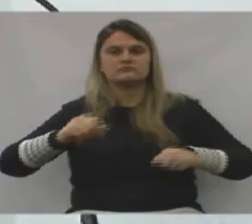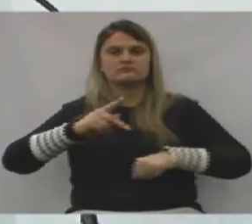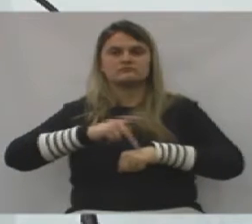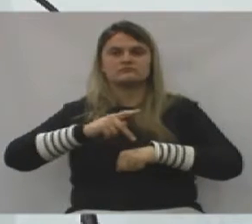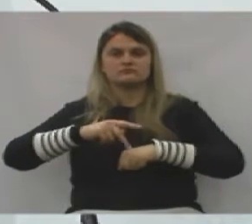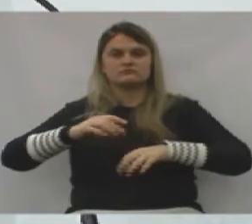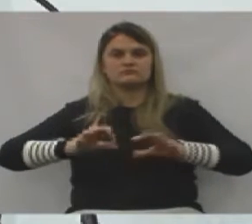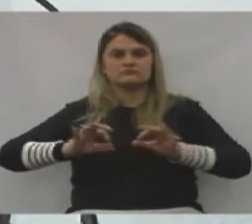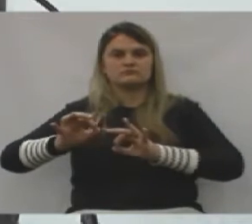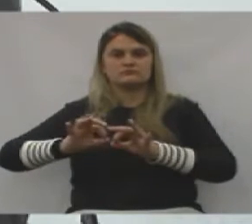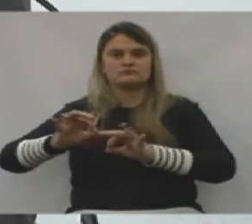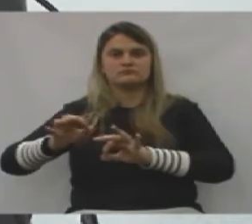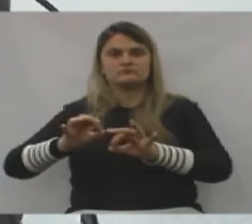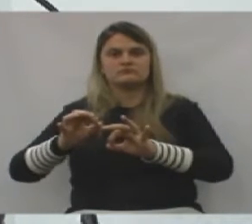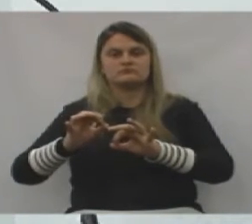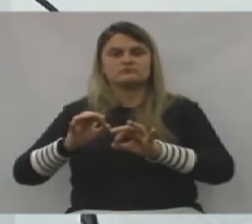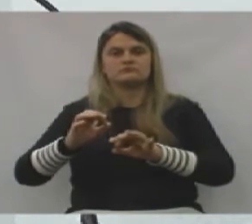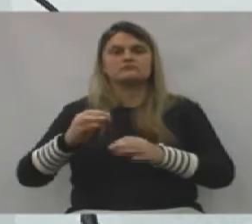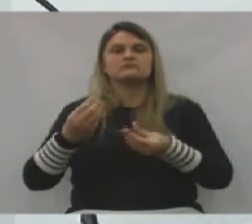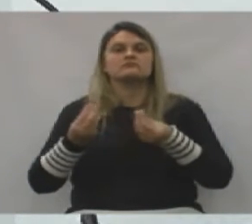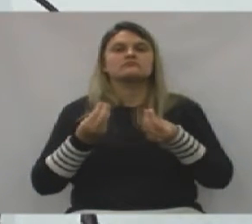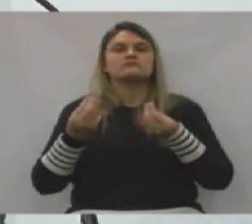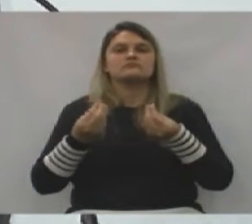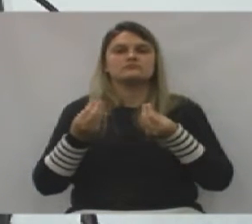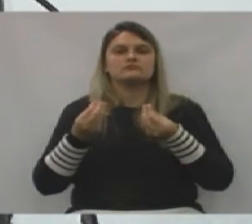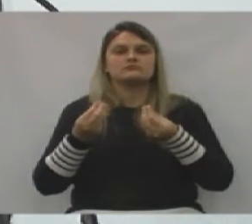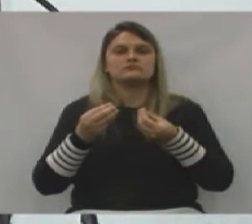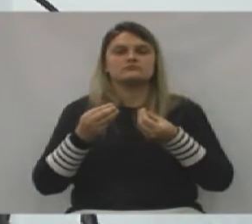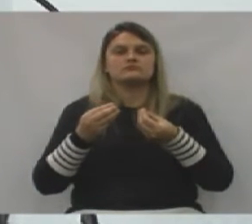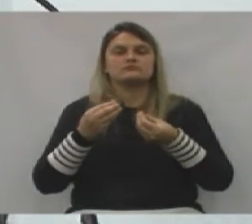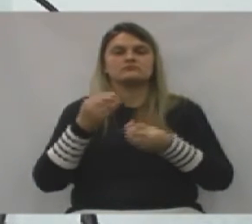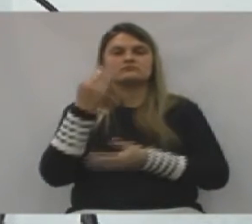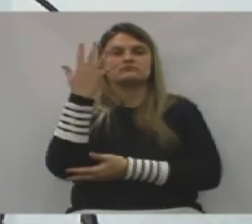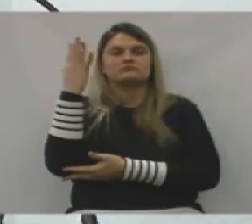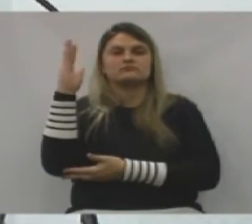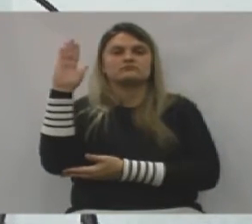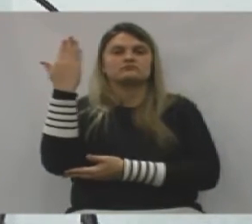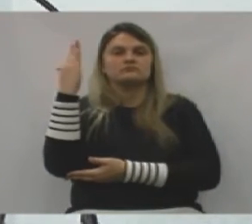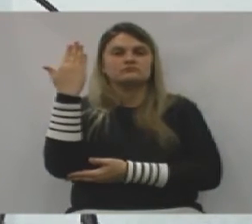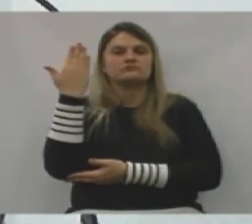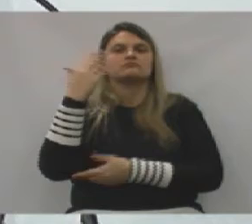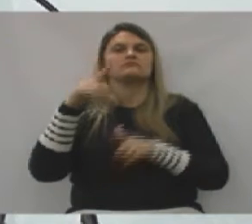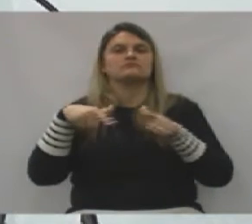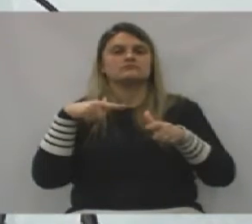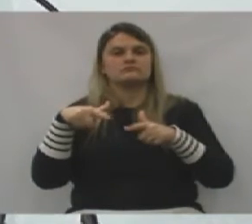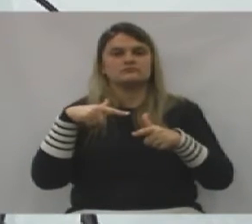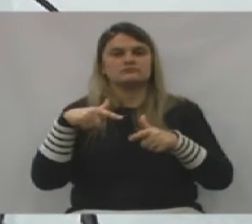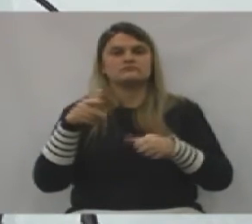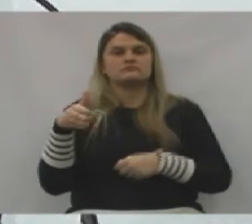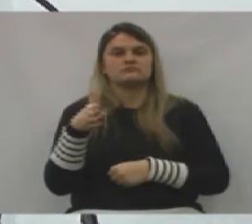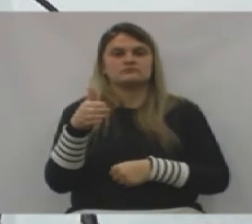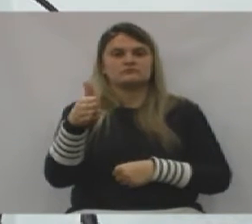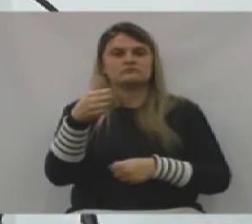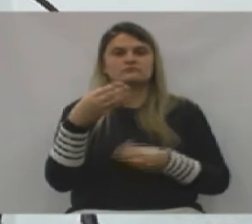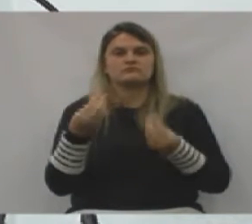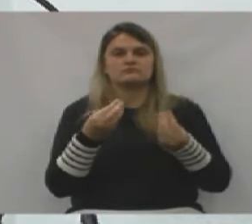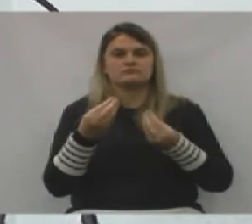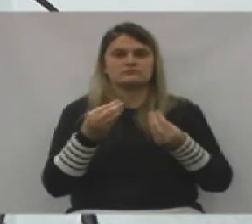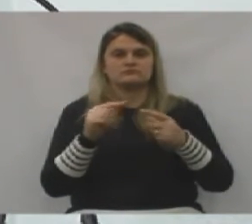o pessoal da prefeitura, aí como é que vai escoar a produção de erva-mata, de madeira, trabalhar com tanque de peixe,